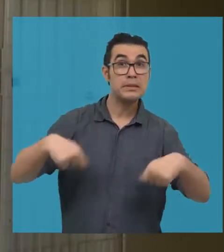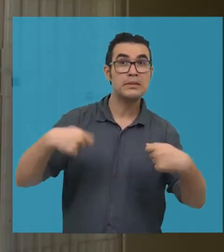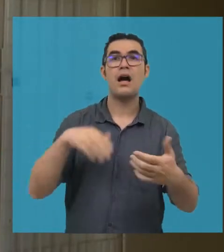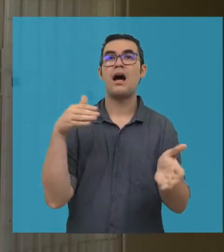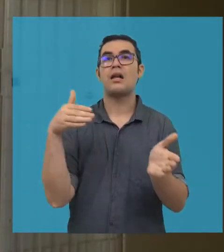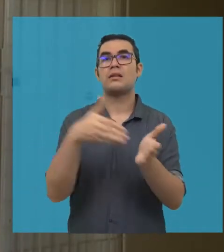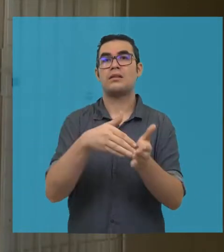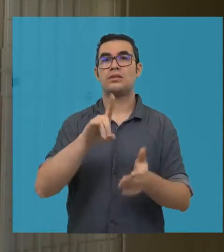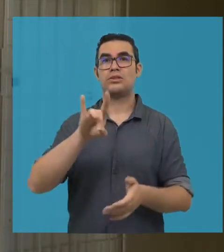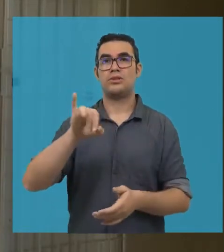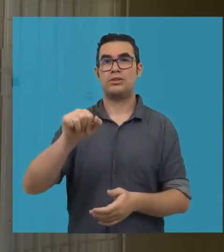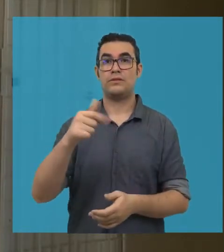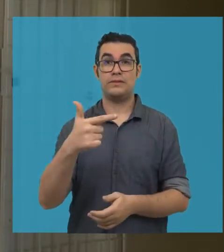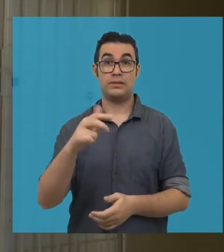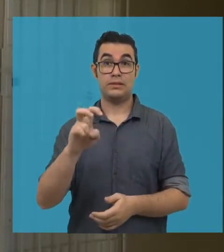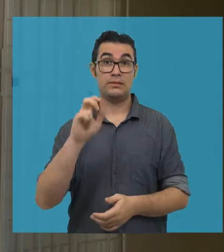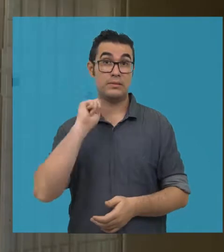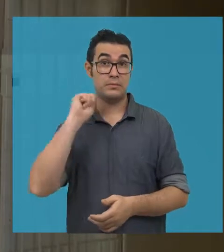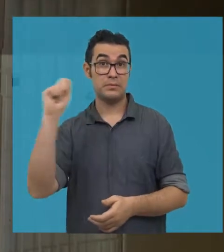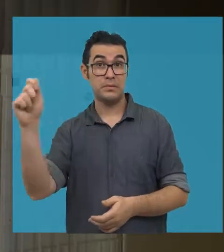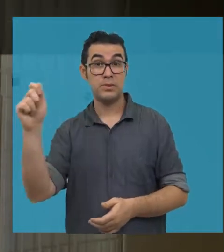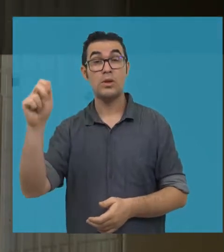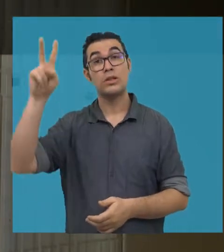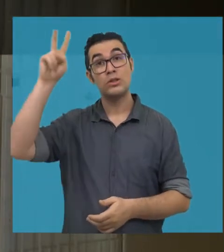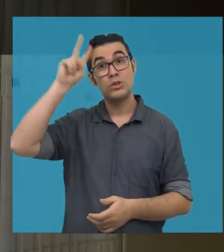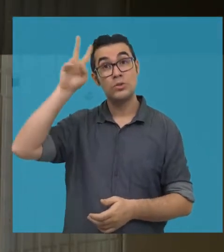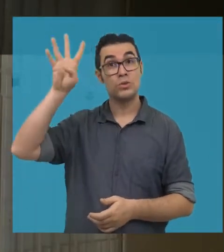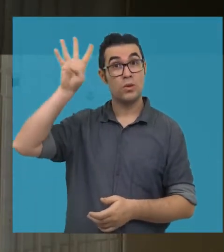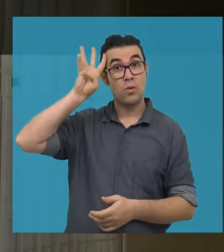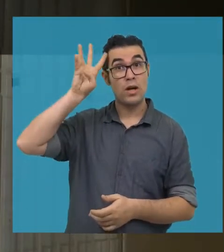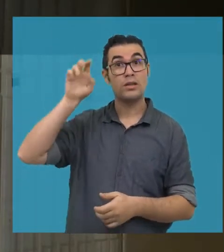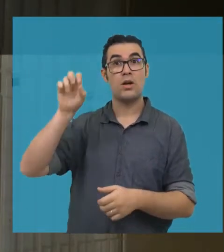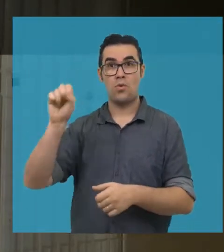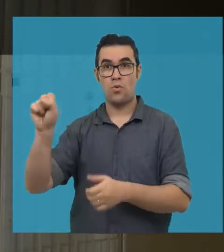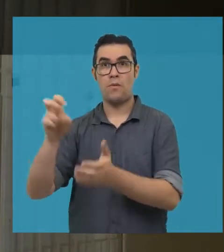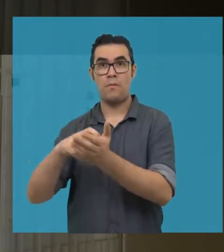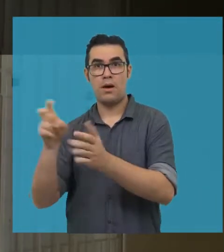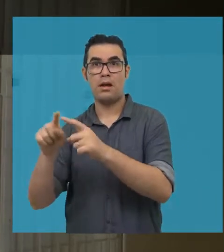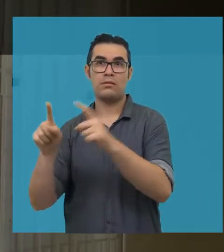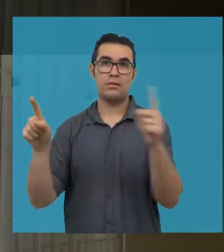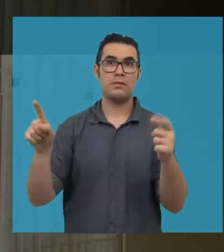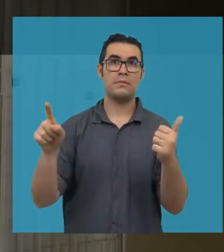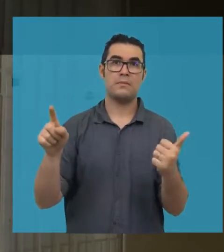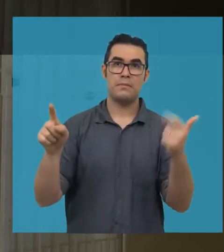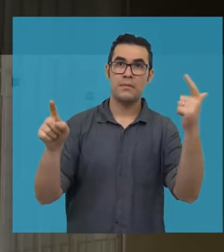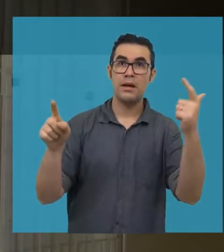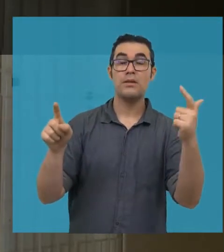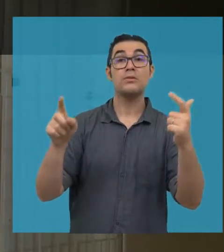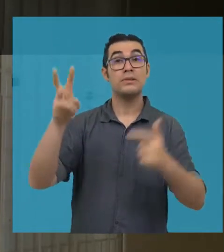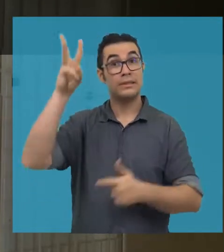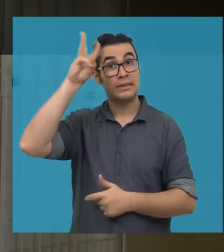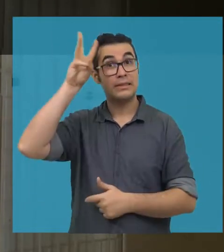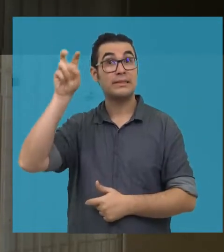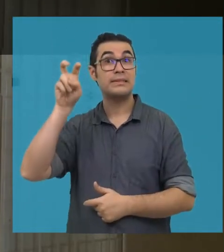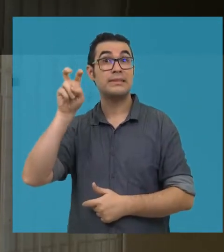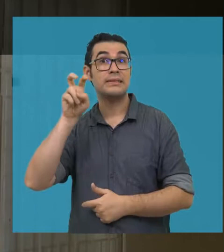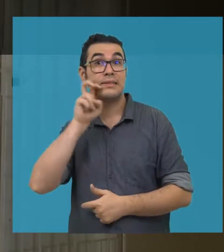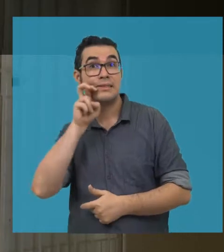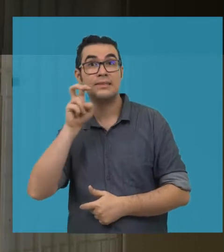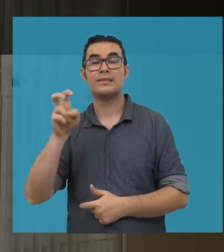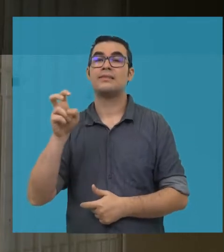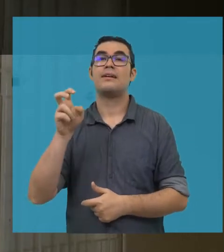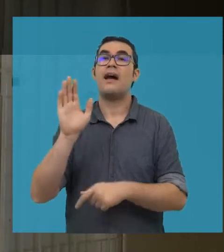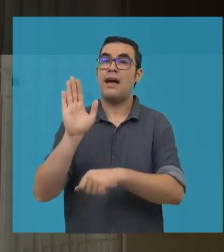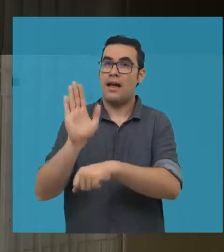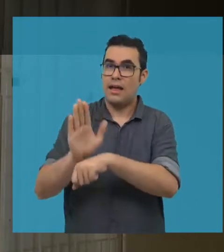de Renda daqueles contribuintes que precisam de apoio até o dia 25 de abril. Ele funciona nas segundas e quartas, das 8 da manhã ao meio-dia, e